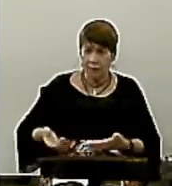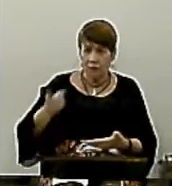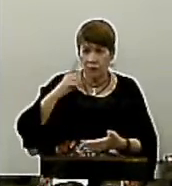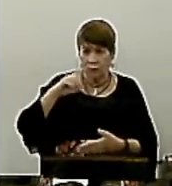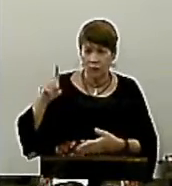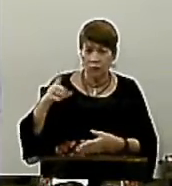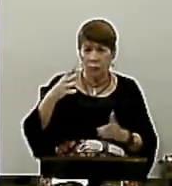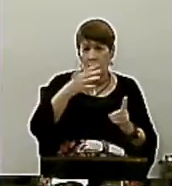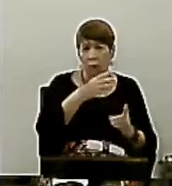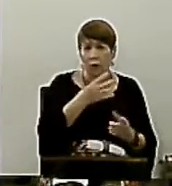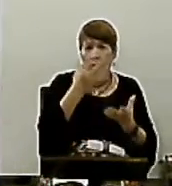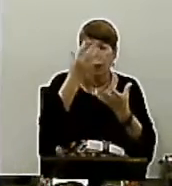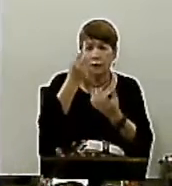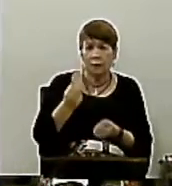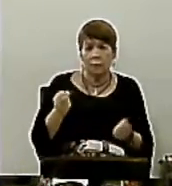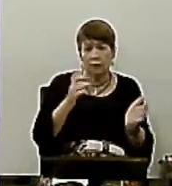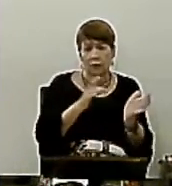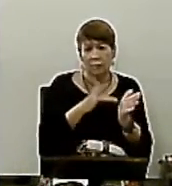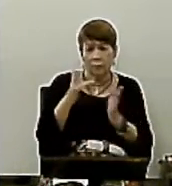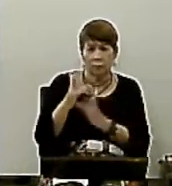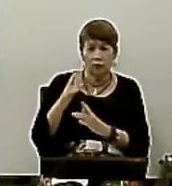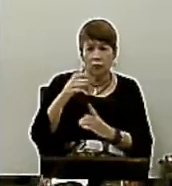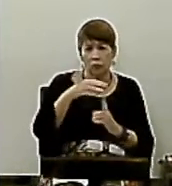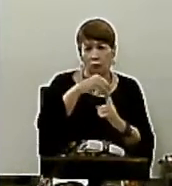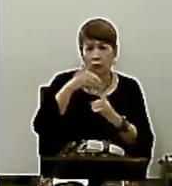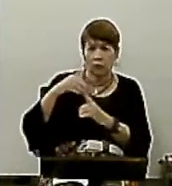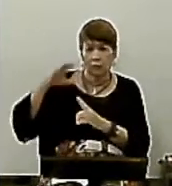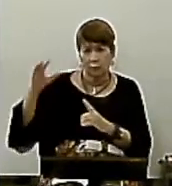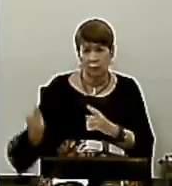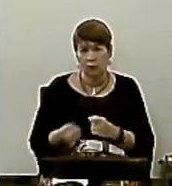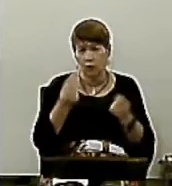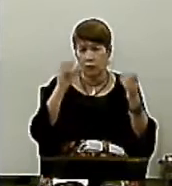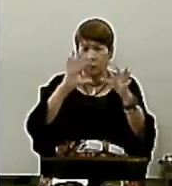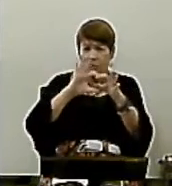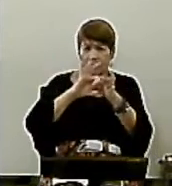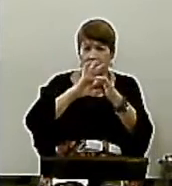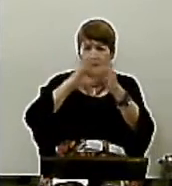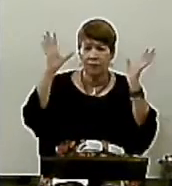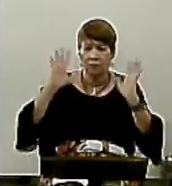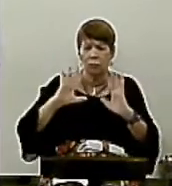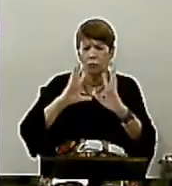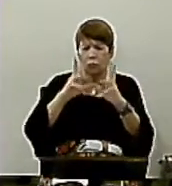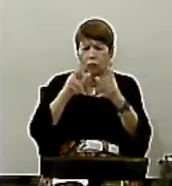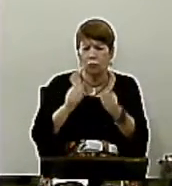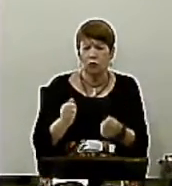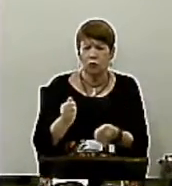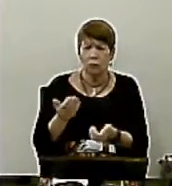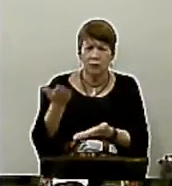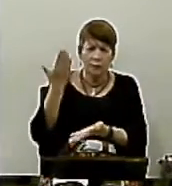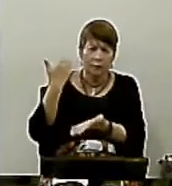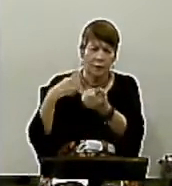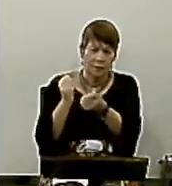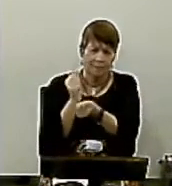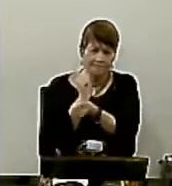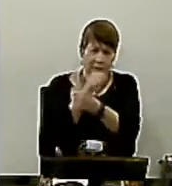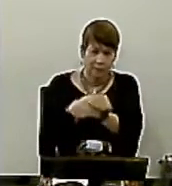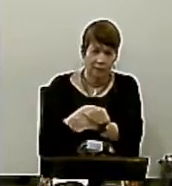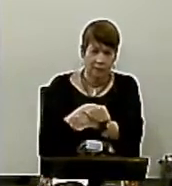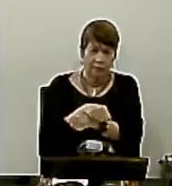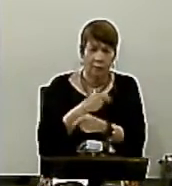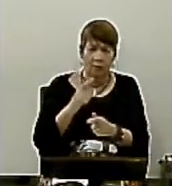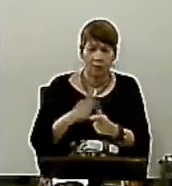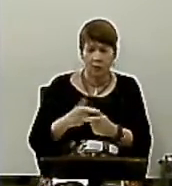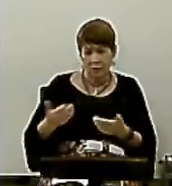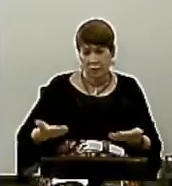conversão Nós somos livres de tudo aquilo que realmente nos escravizava Porque servir a Deus é o